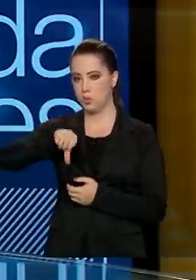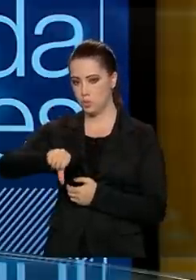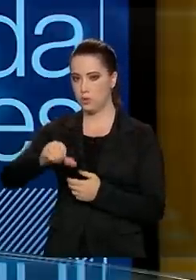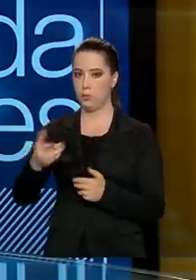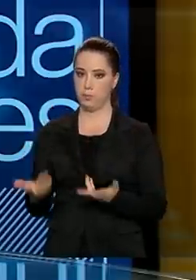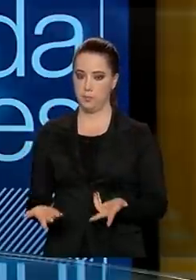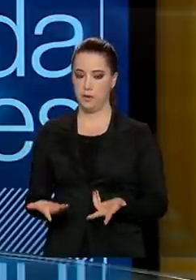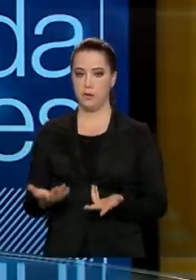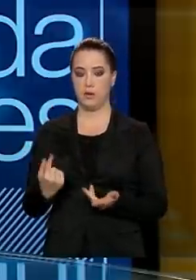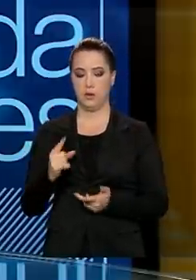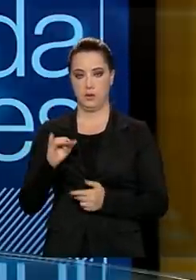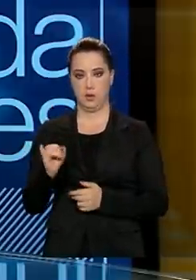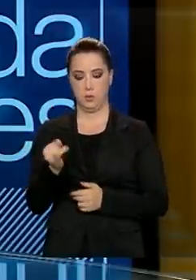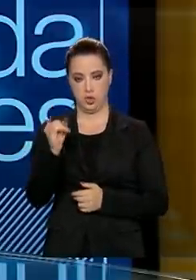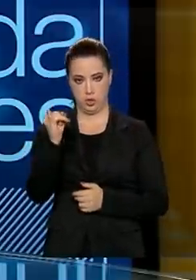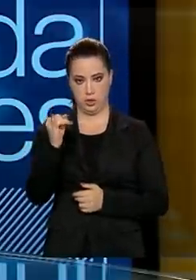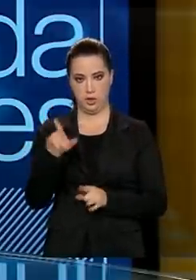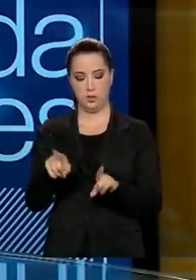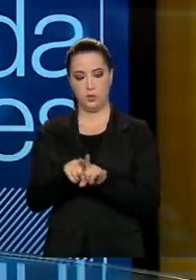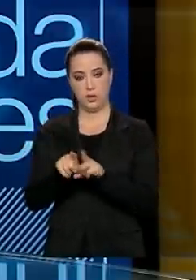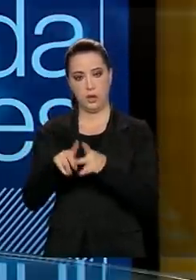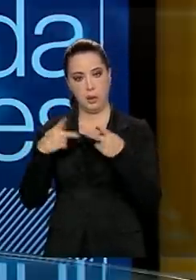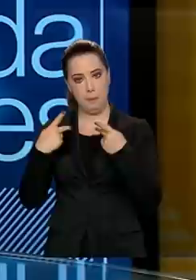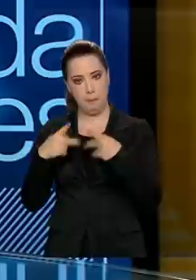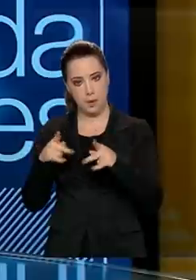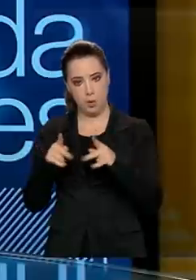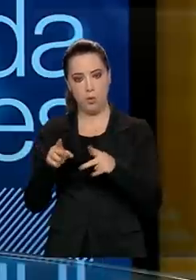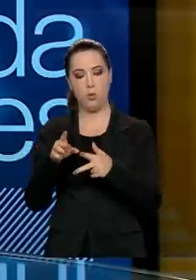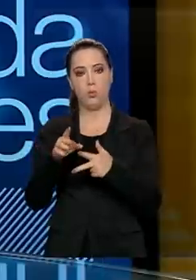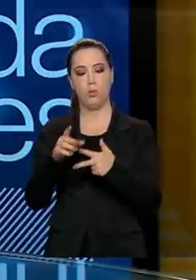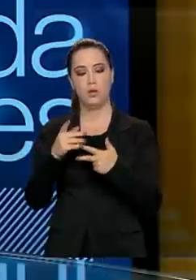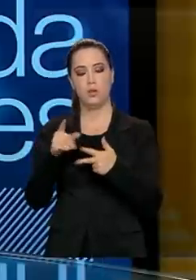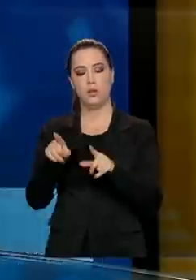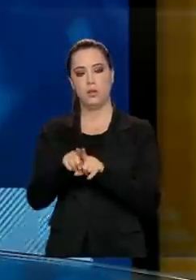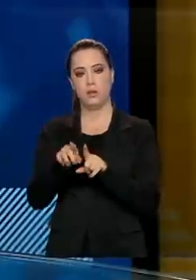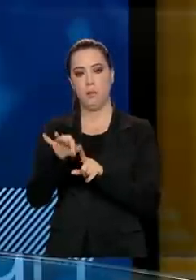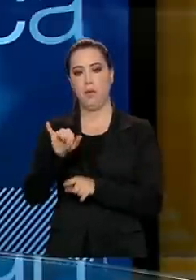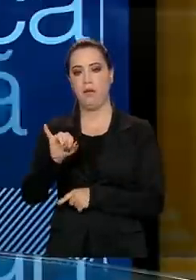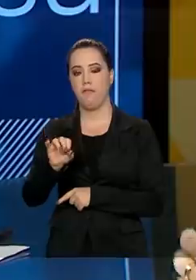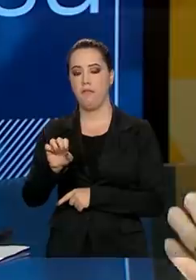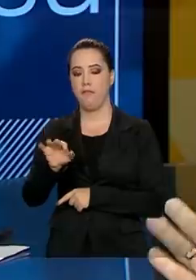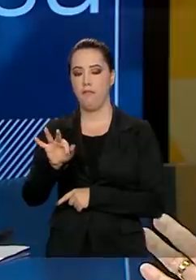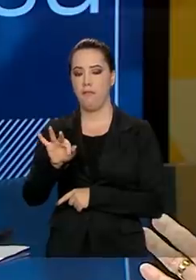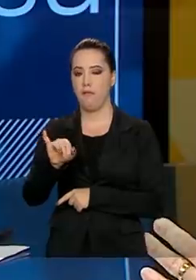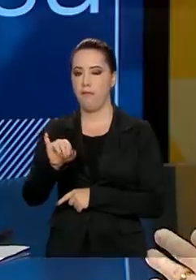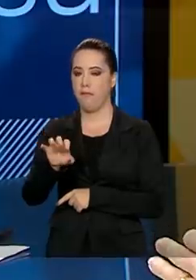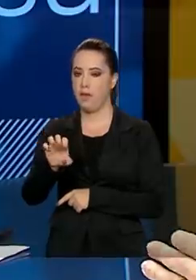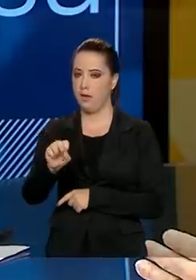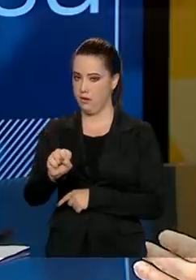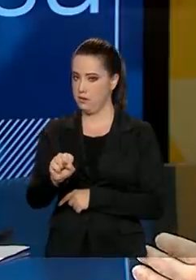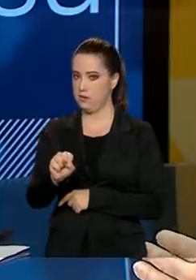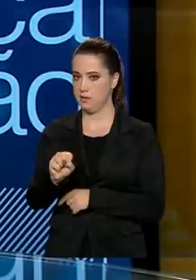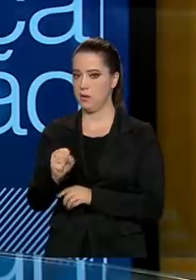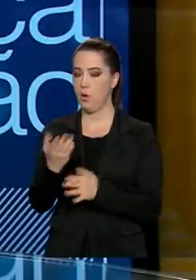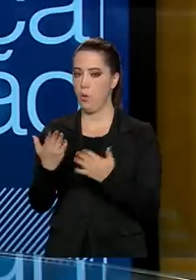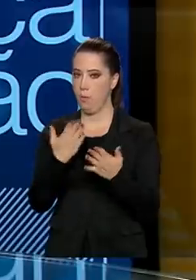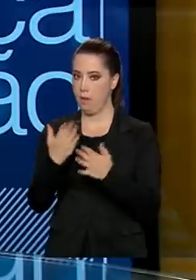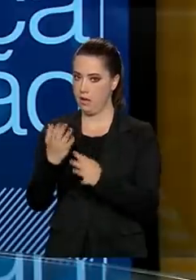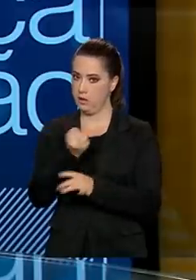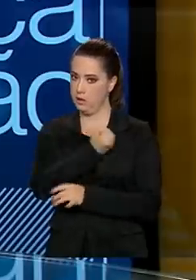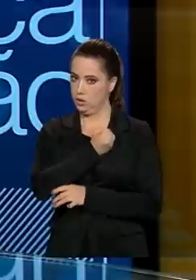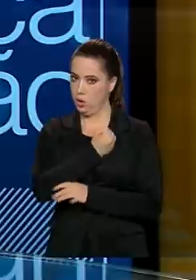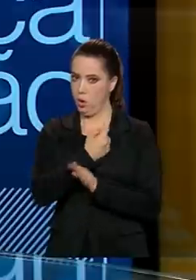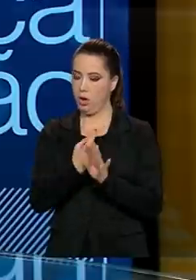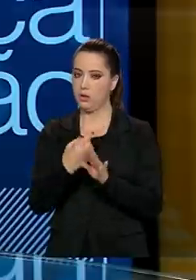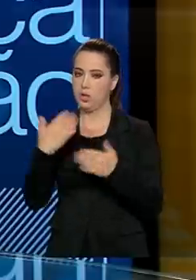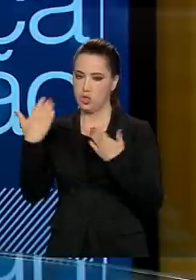ProUni e para o Fies, para alunos que já realizaram o Enem anteriormente. Em anos anteriores. Em anos anteriores. Então, depois